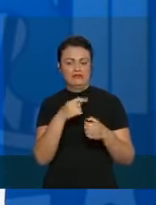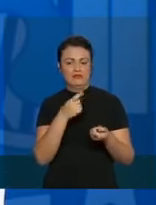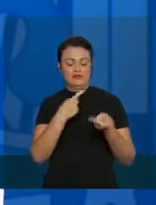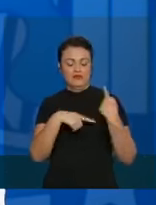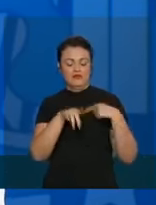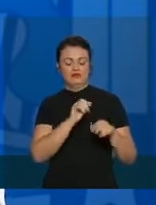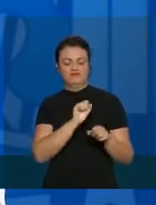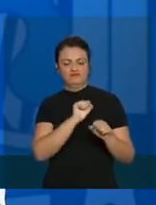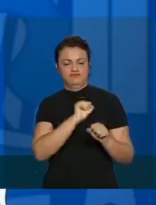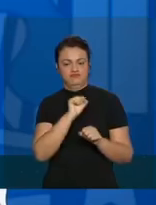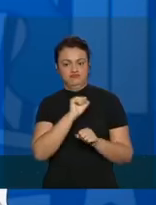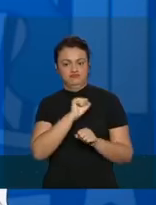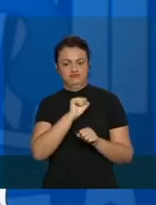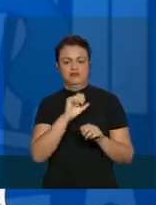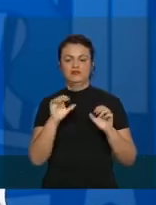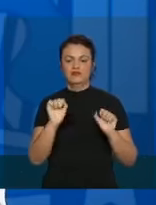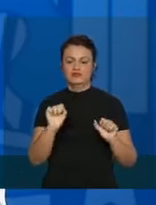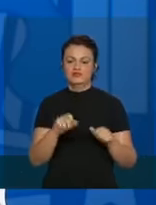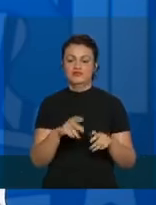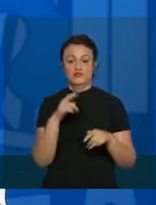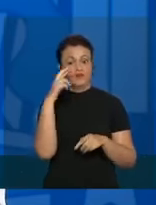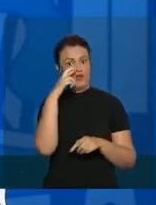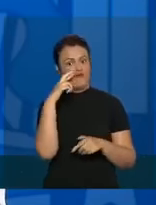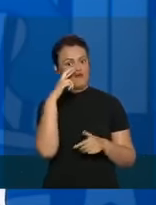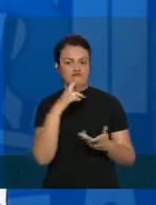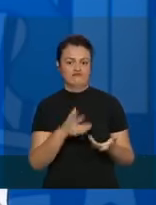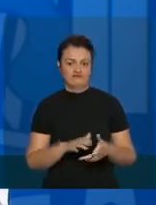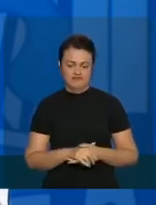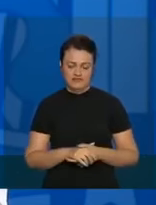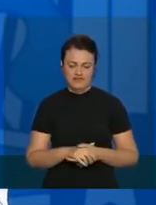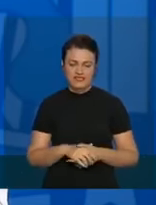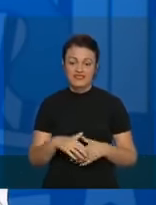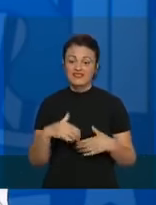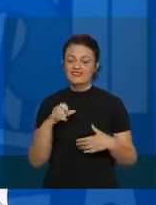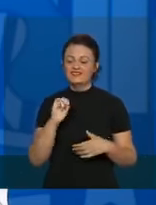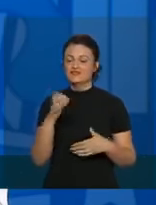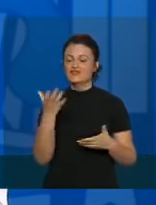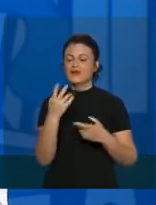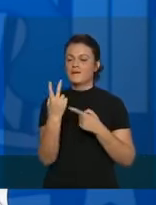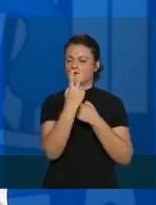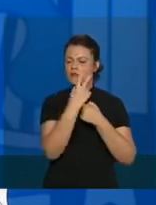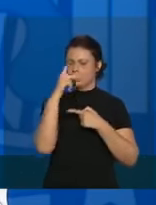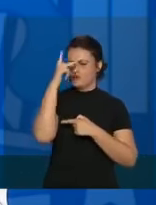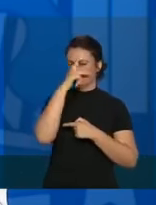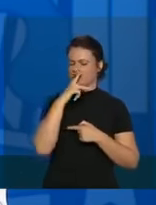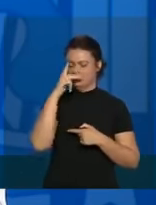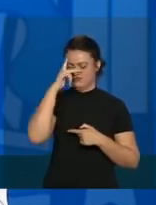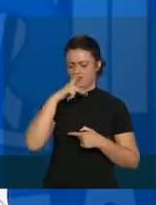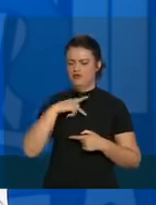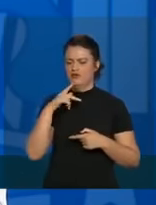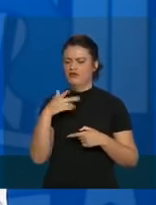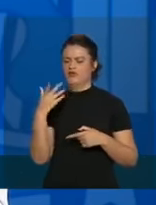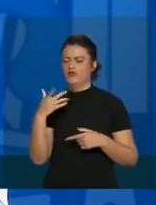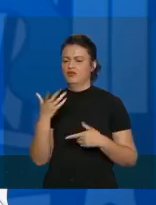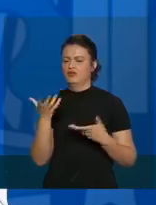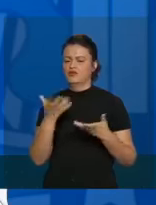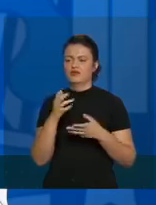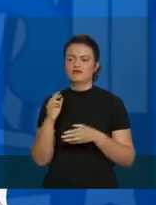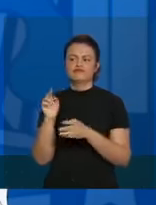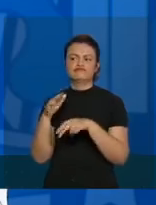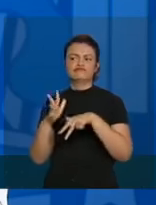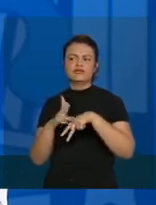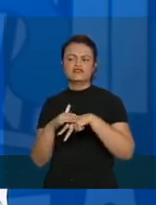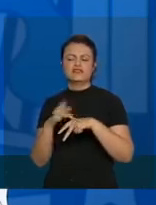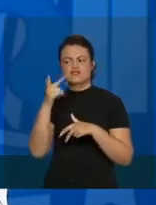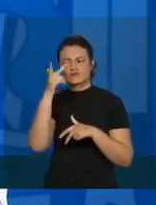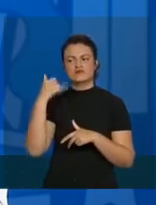infarto, uma arritmia. E se você quer proteger qual paciente? Ah, eu quero proteger o paciente